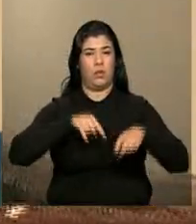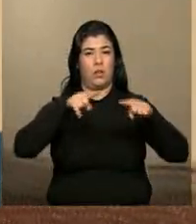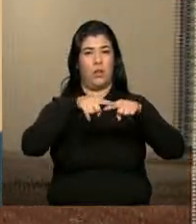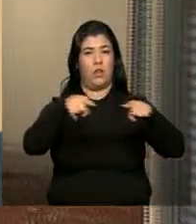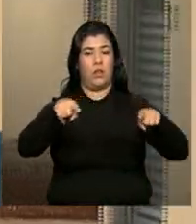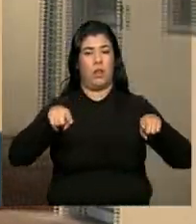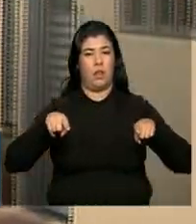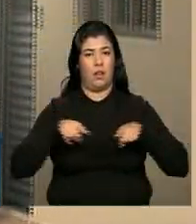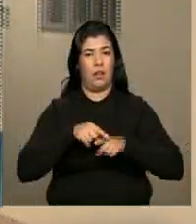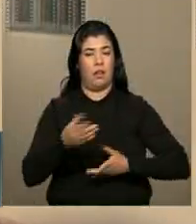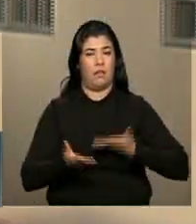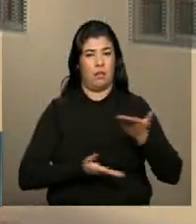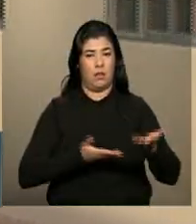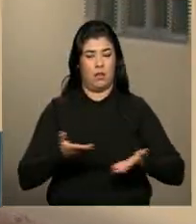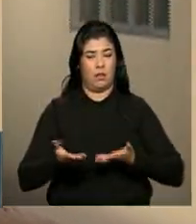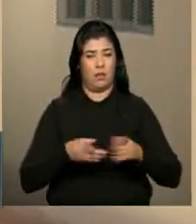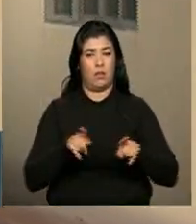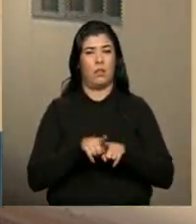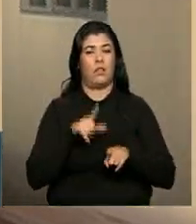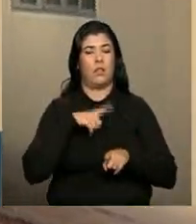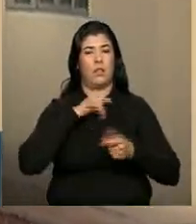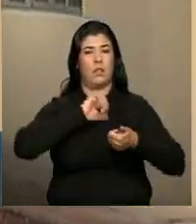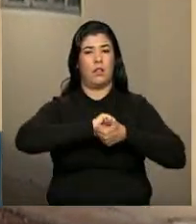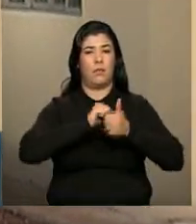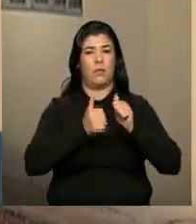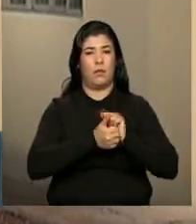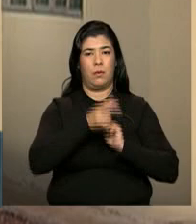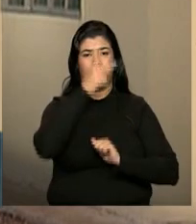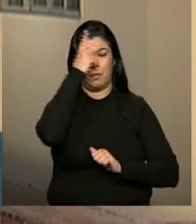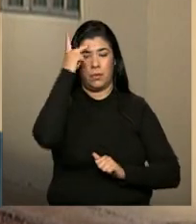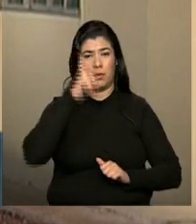adaptadas a pessoas com deficiência.